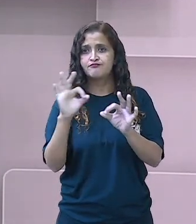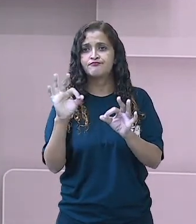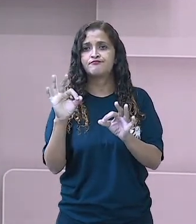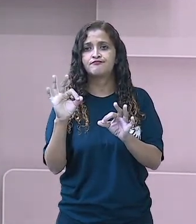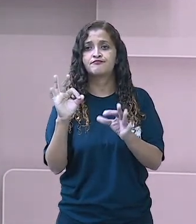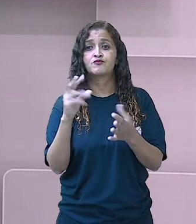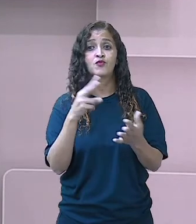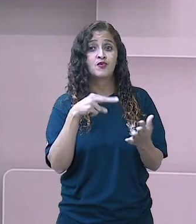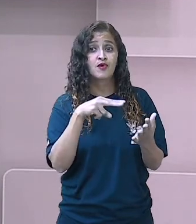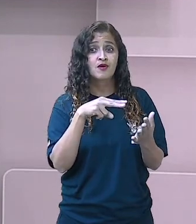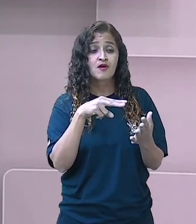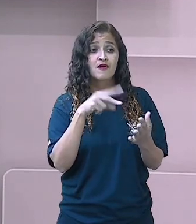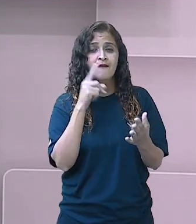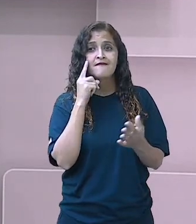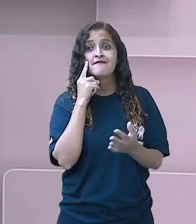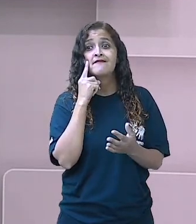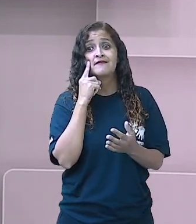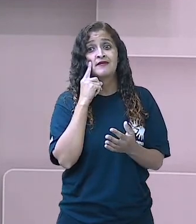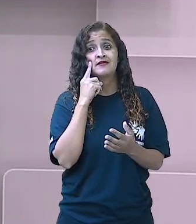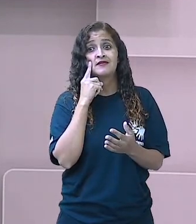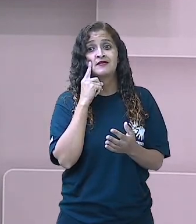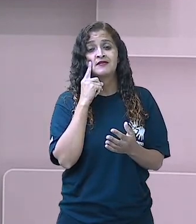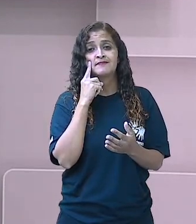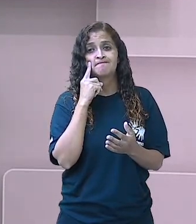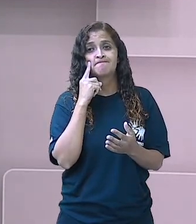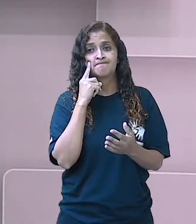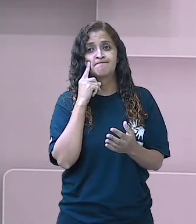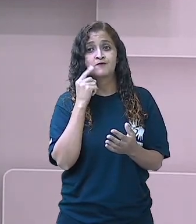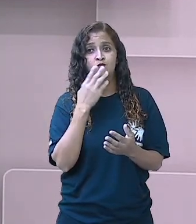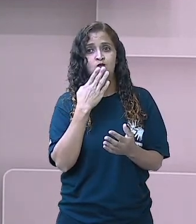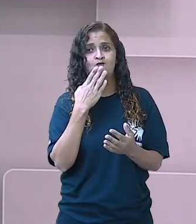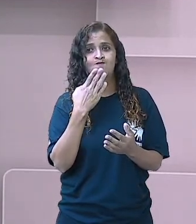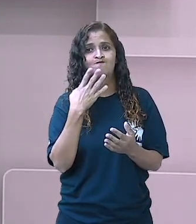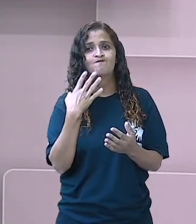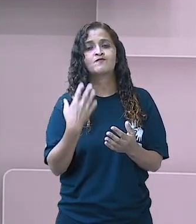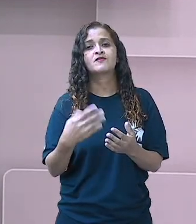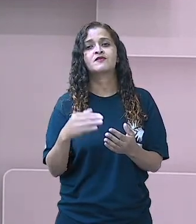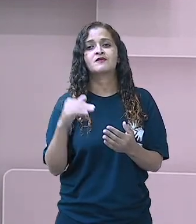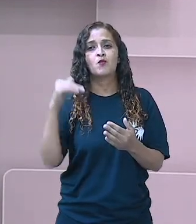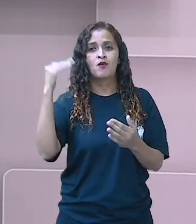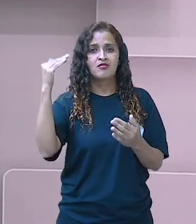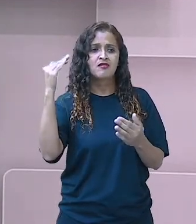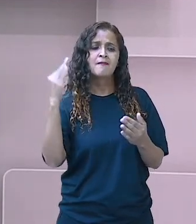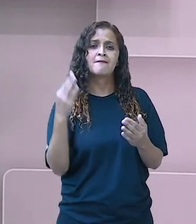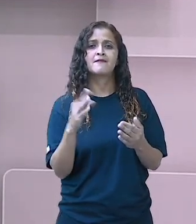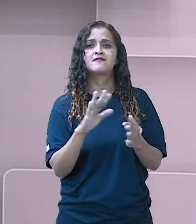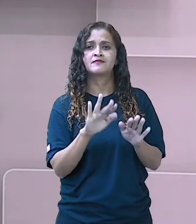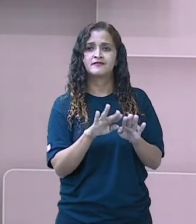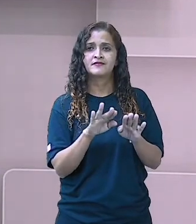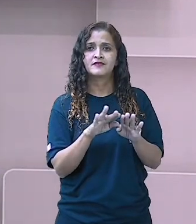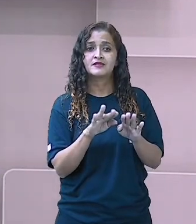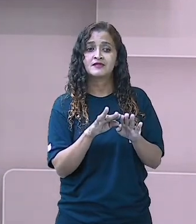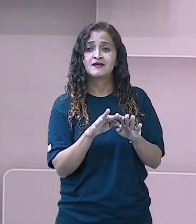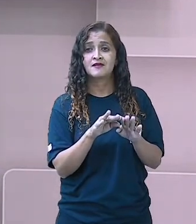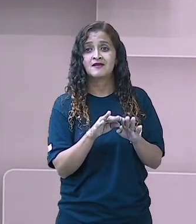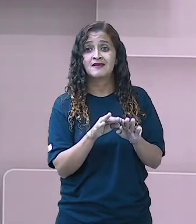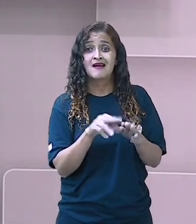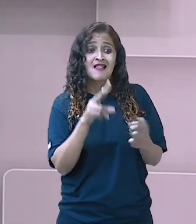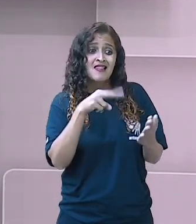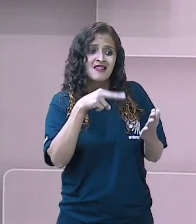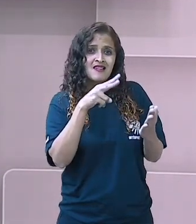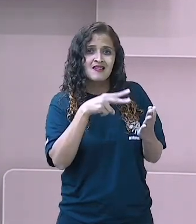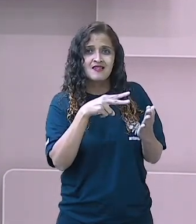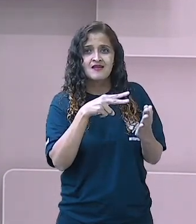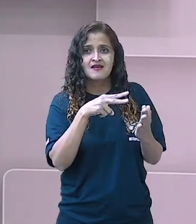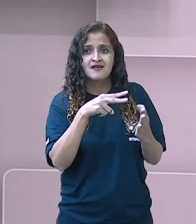manda aí para a sua professora da sua turma, porque ela vai ver como que está a sua leitura, como que está a sua discrição, se você está lendo bem,